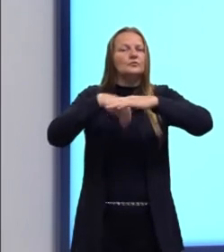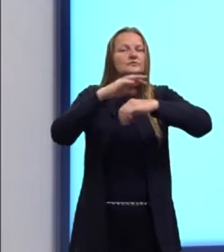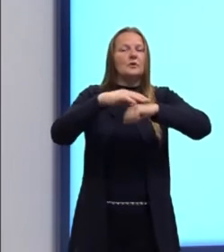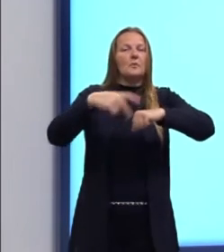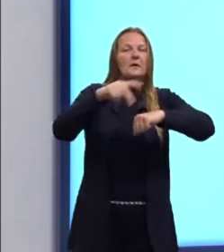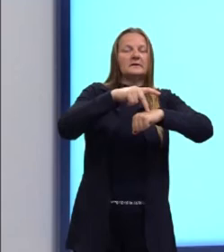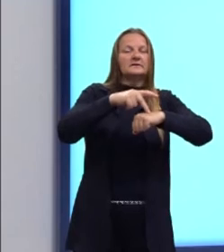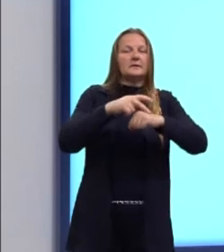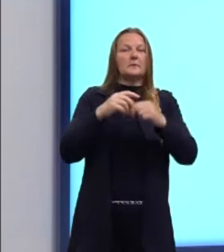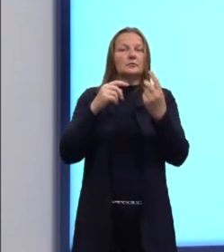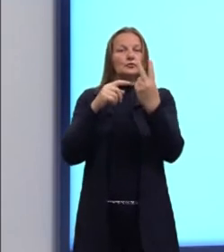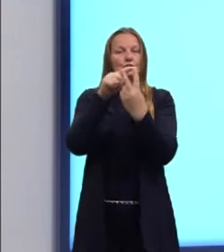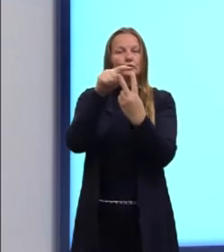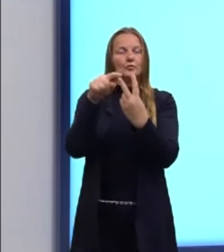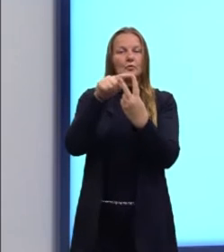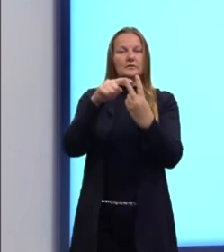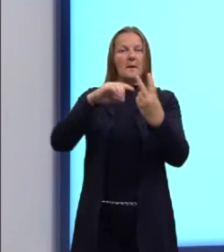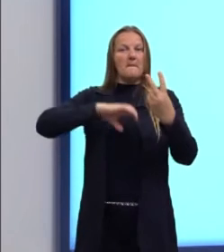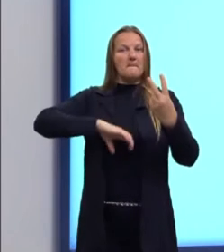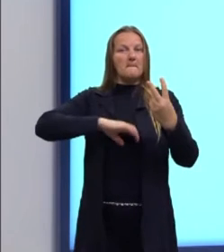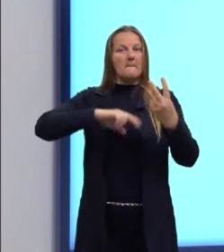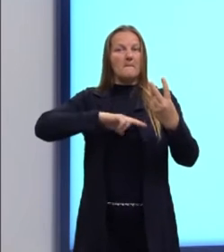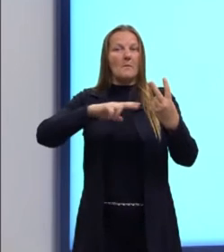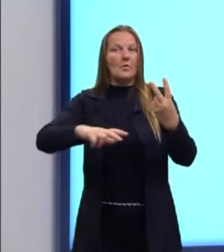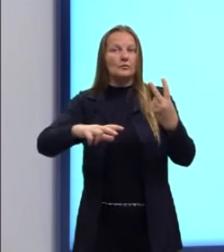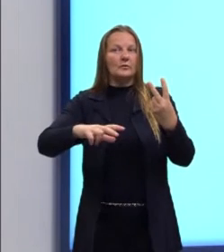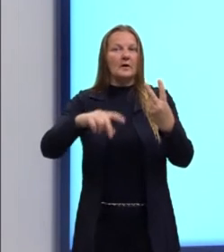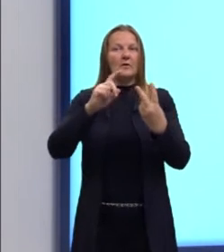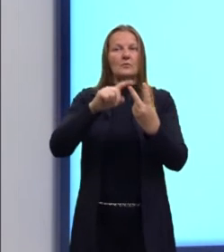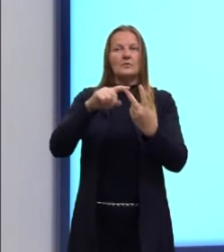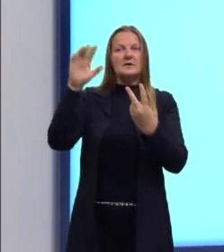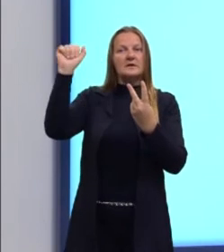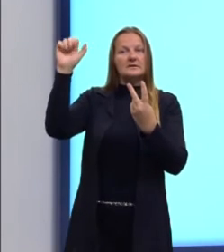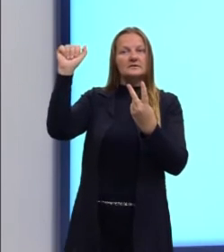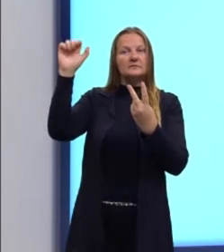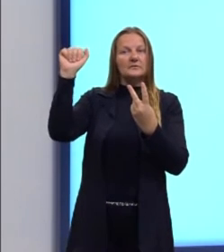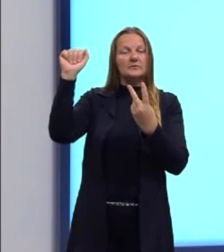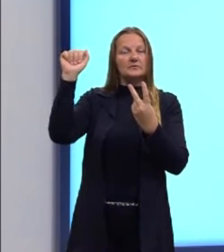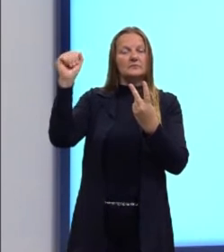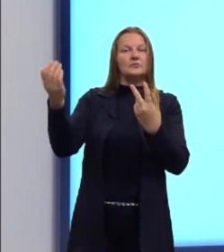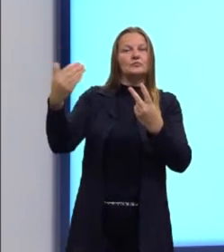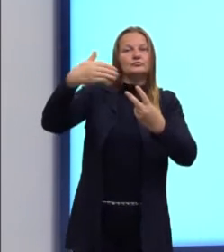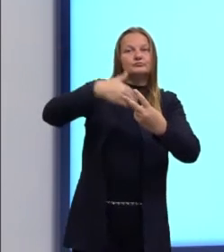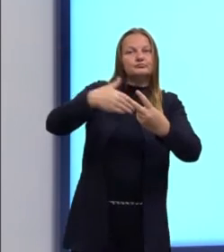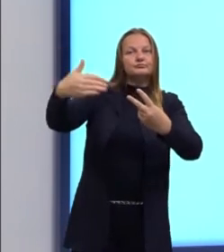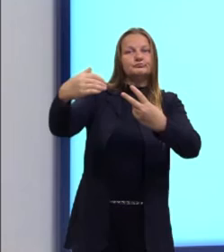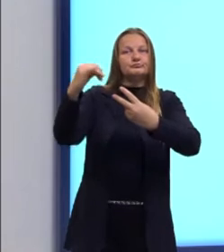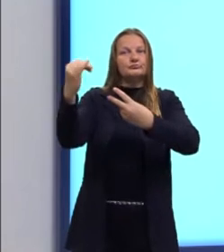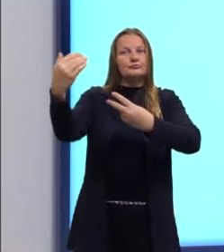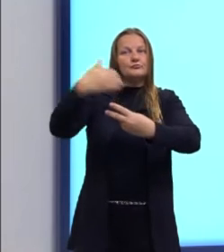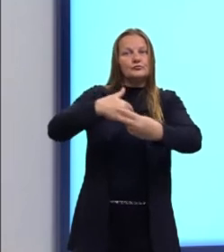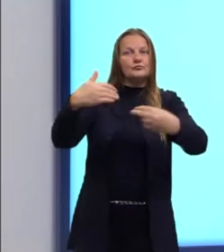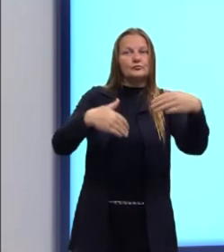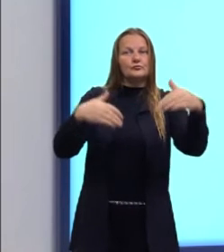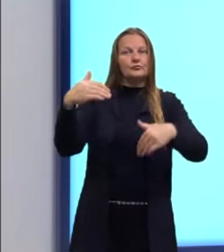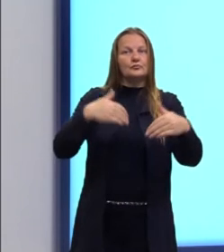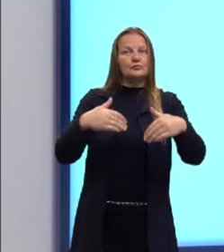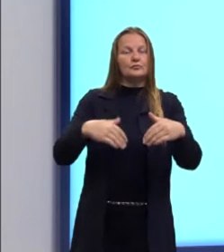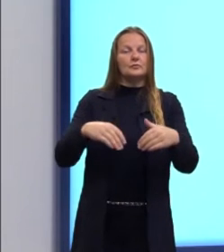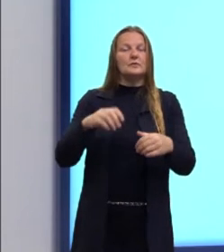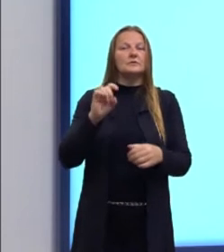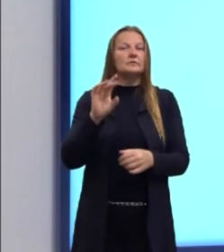Portugal, que a Espanha e Portugal colonizaram. Só que nós temos, além dos países americanos aqui,